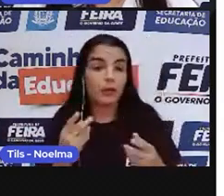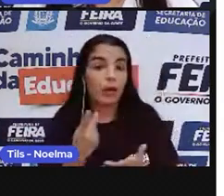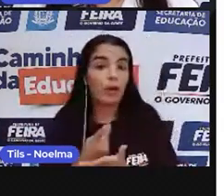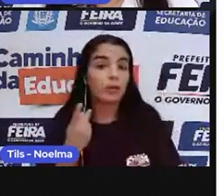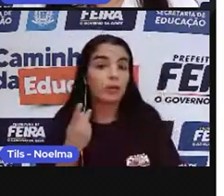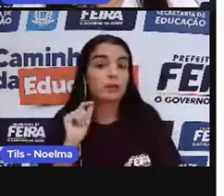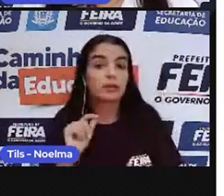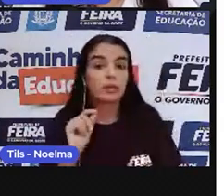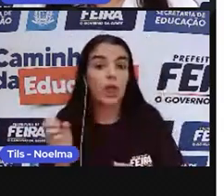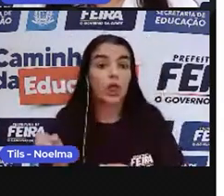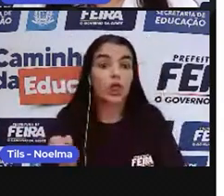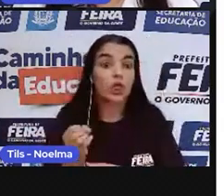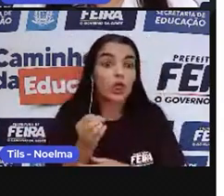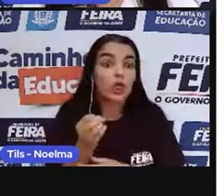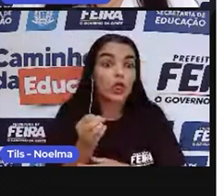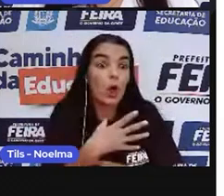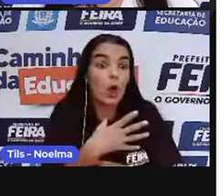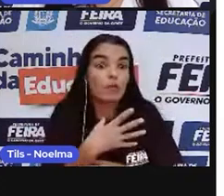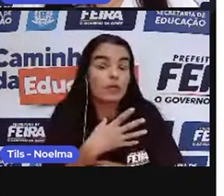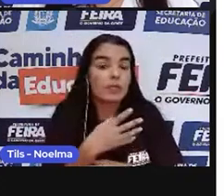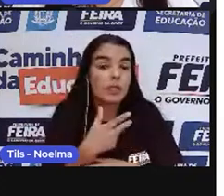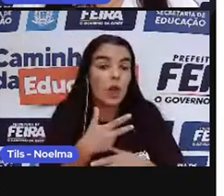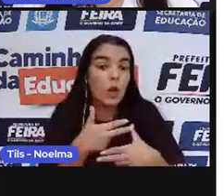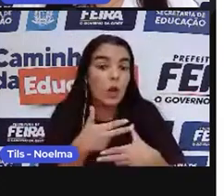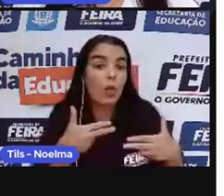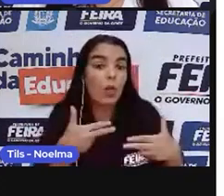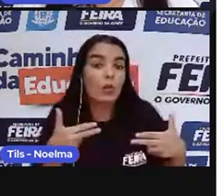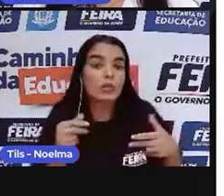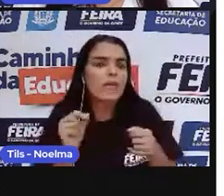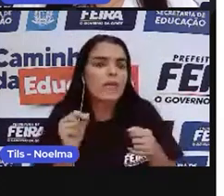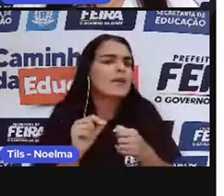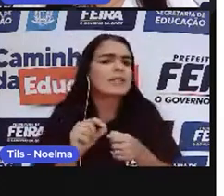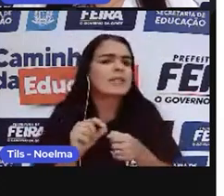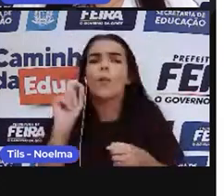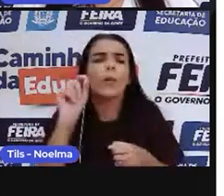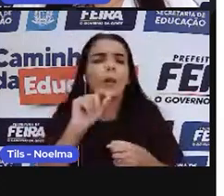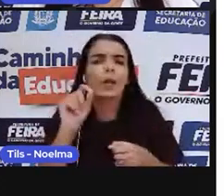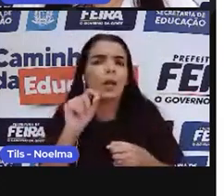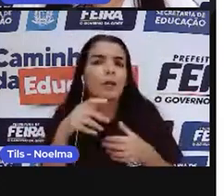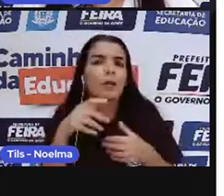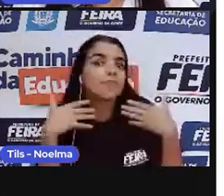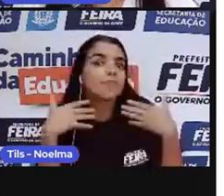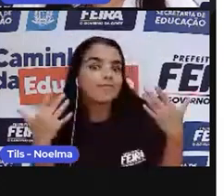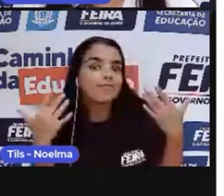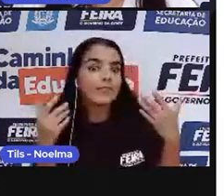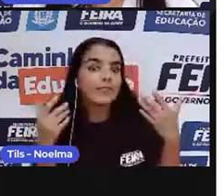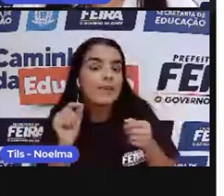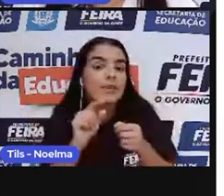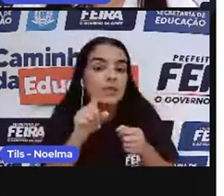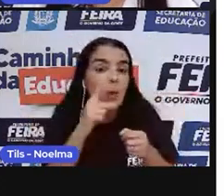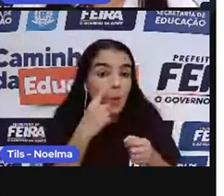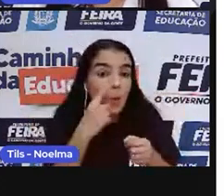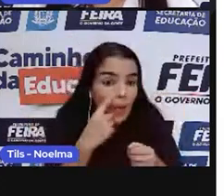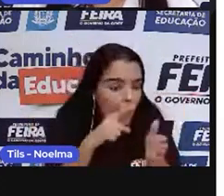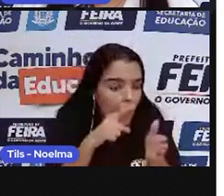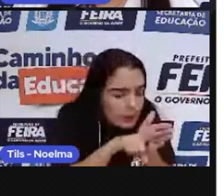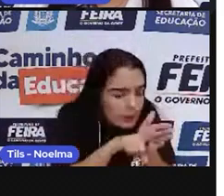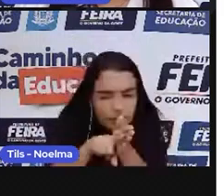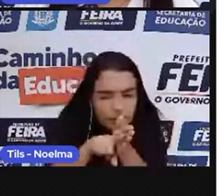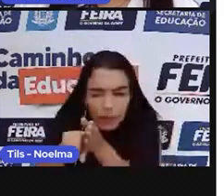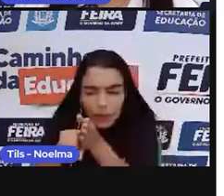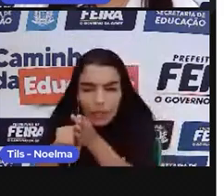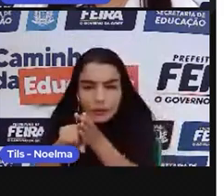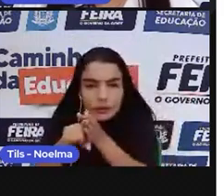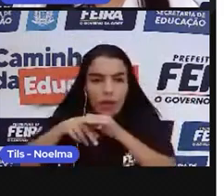caminhos, e rumo em direção à região da mineração no interior do Brasil, depois de ter descoberto, então, aí,